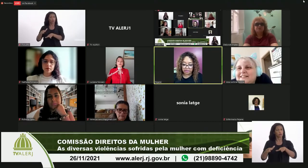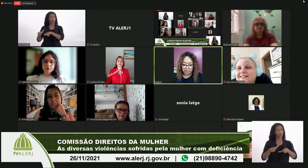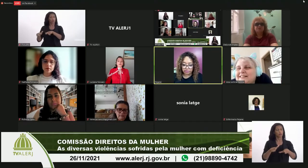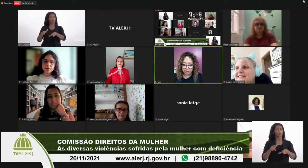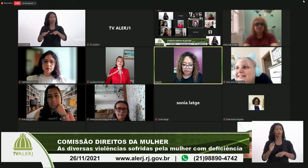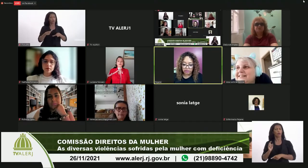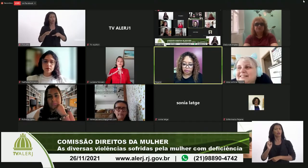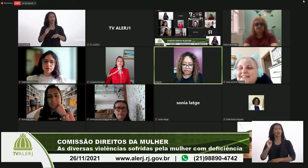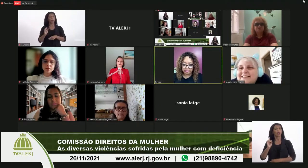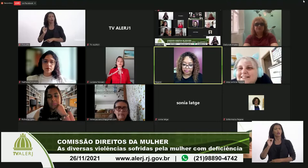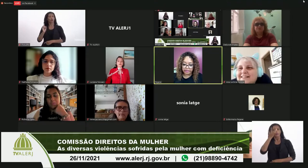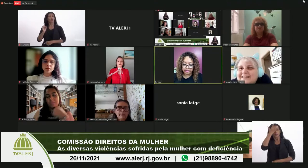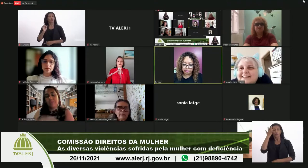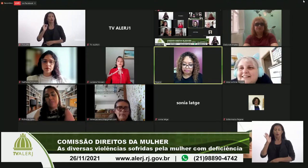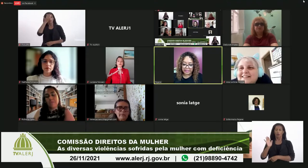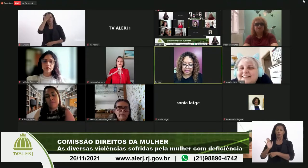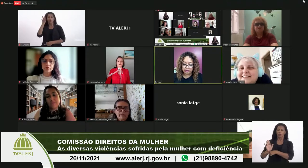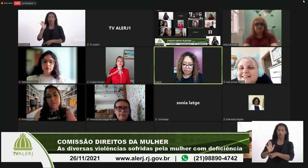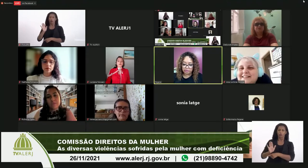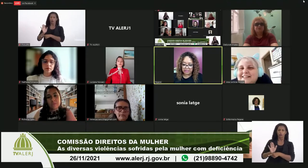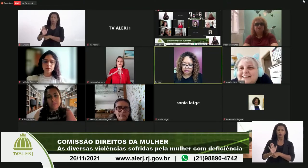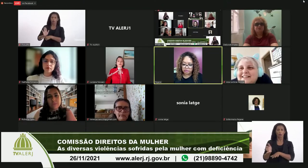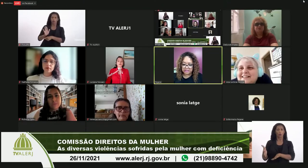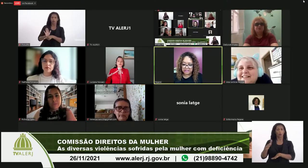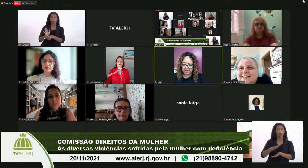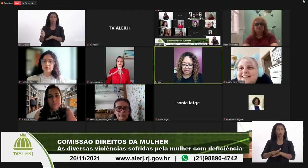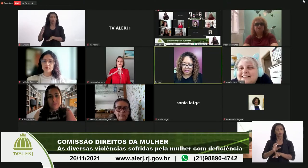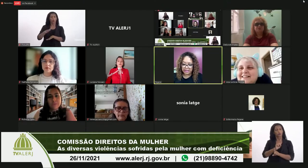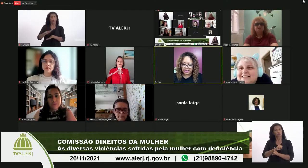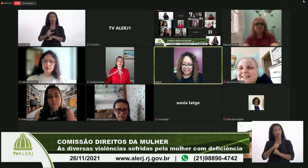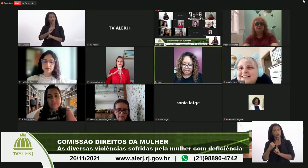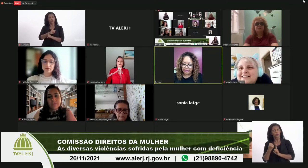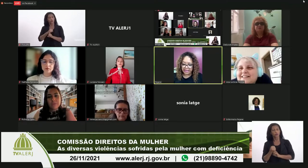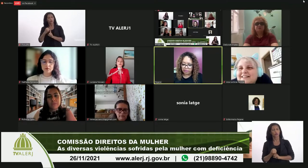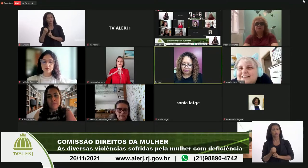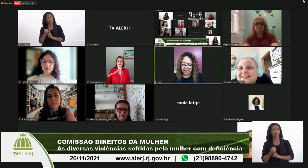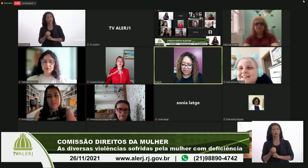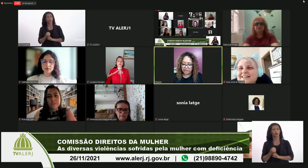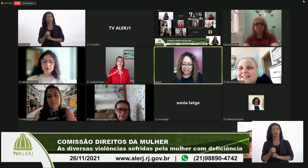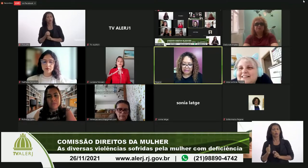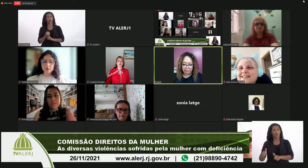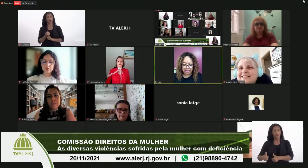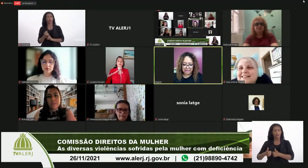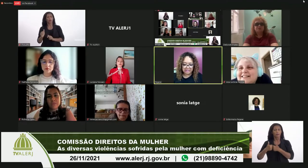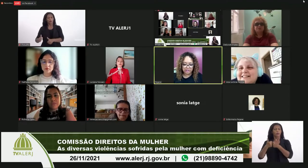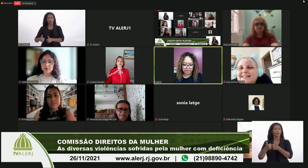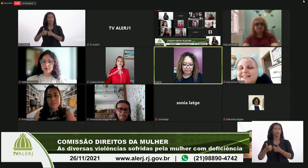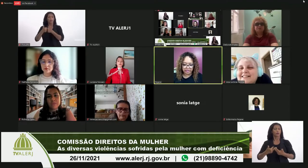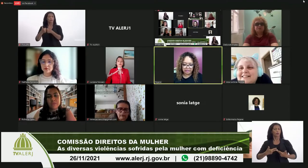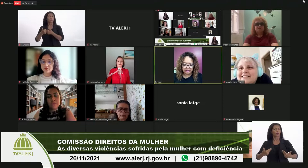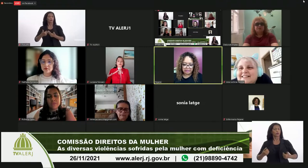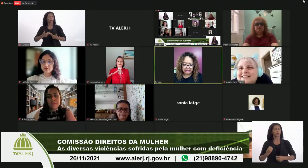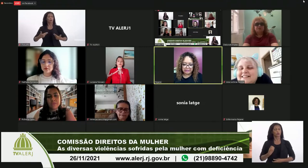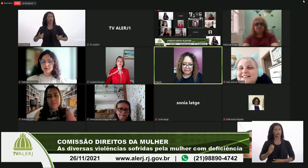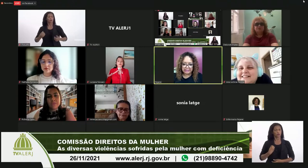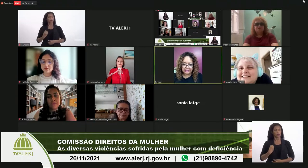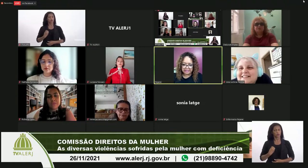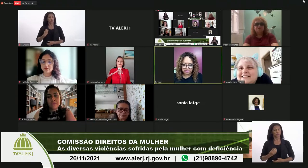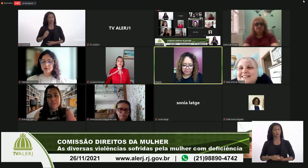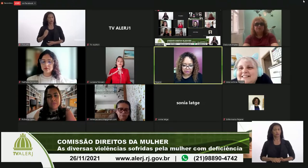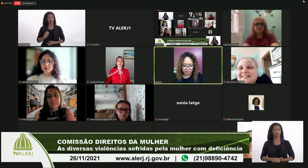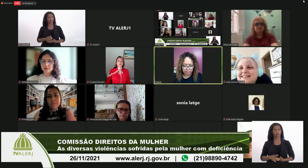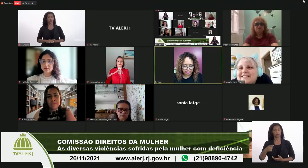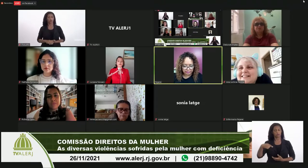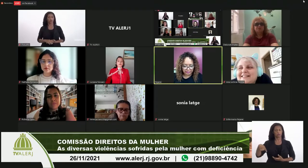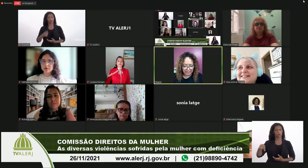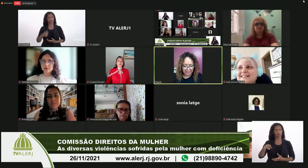direitos, contribuindo para a inclusão social e a melhoria na qualidade de vida dessas